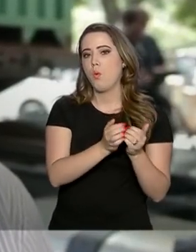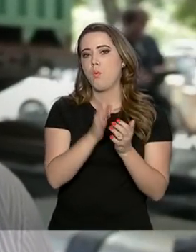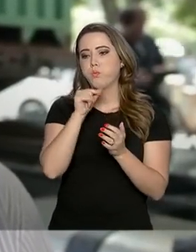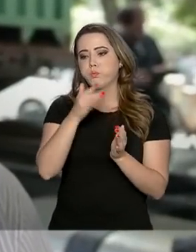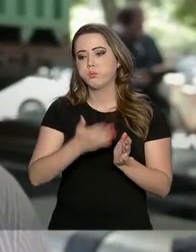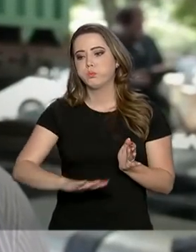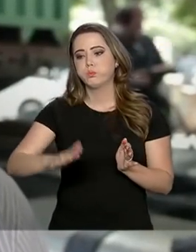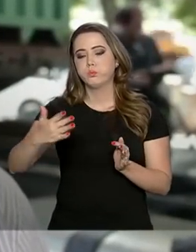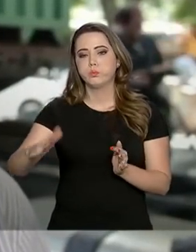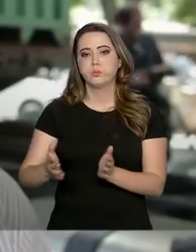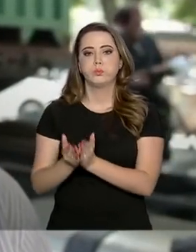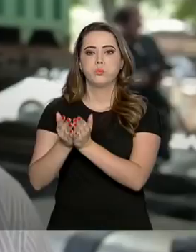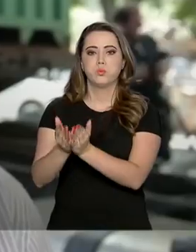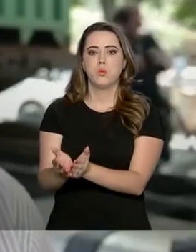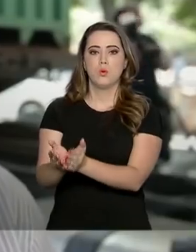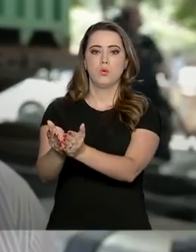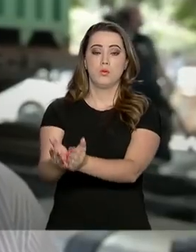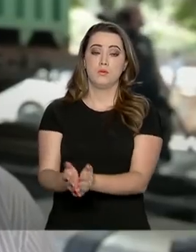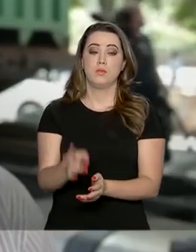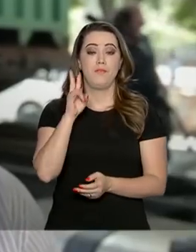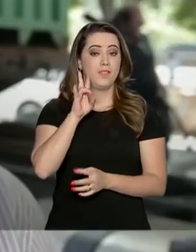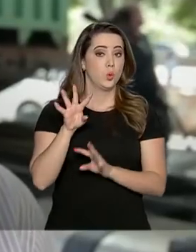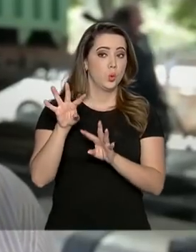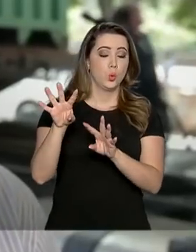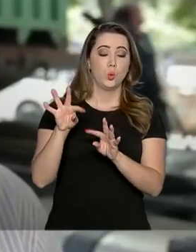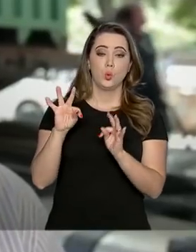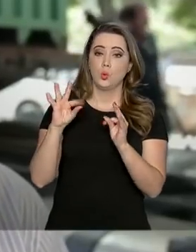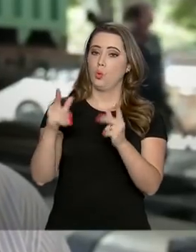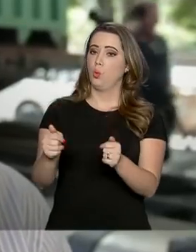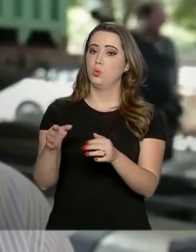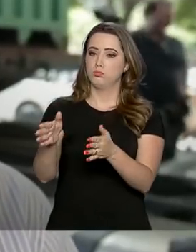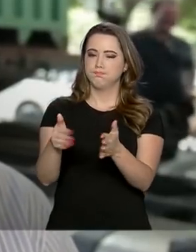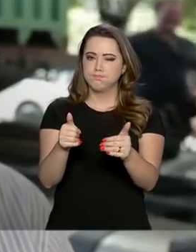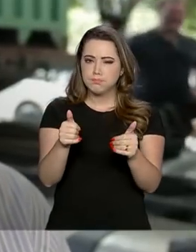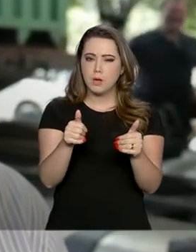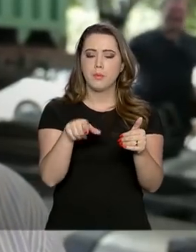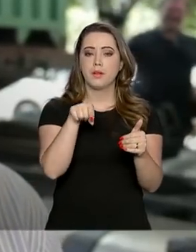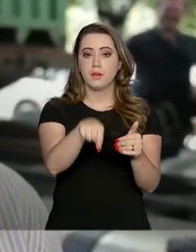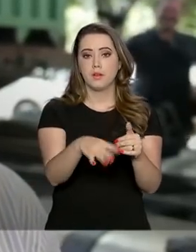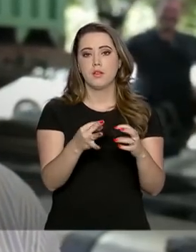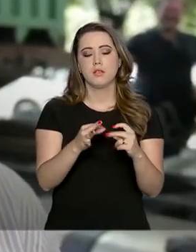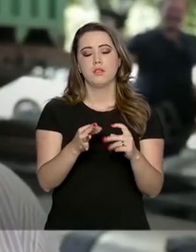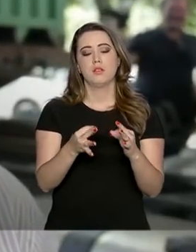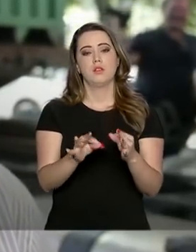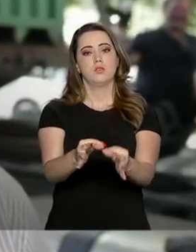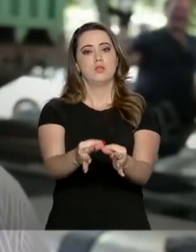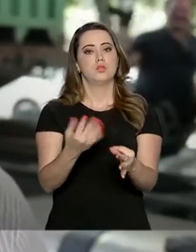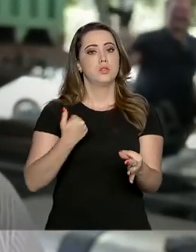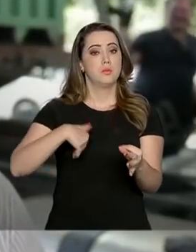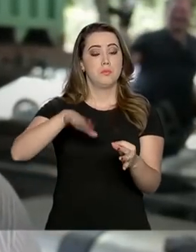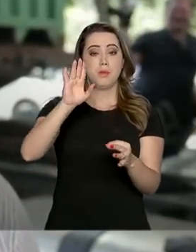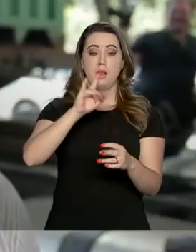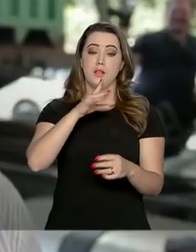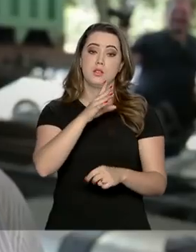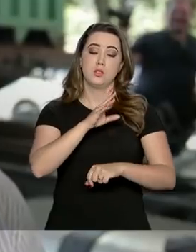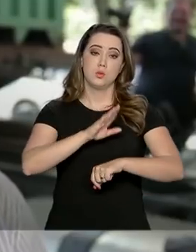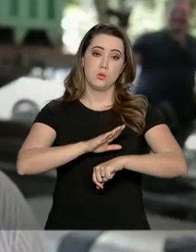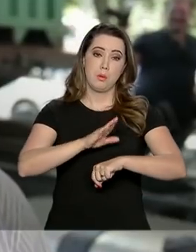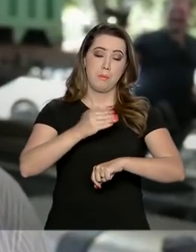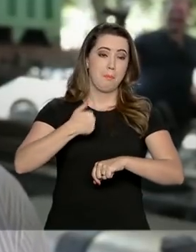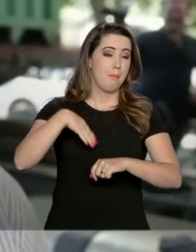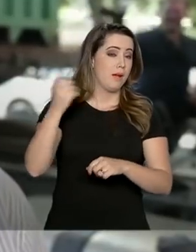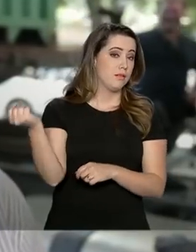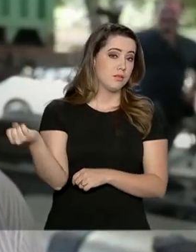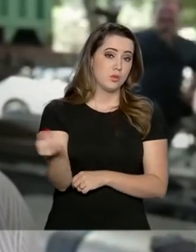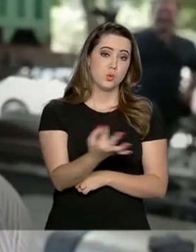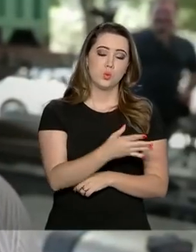aquisição eletrônica dos dados e a fiscalização, então, vai abranger uma quantidade muito maior de veículos, mas com um tempo muito menor.